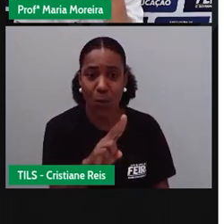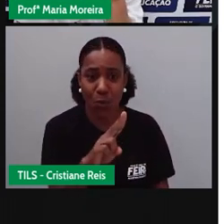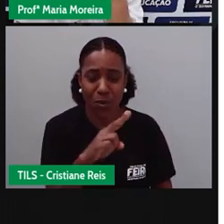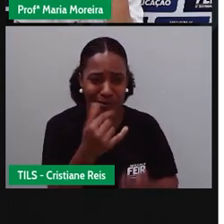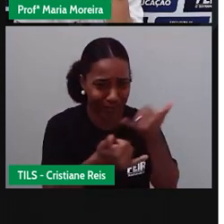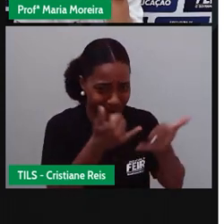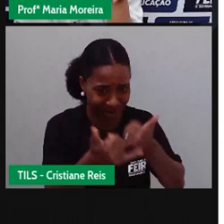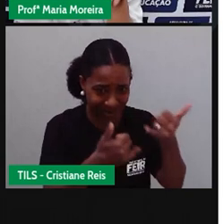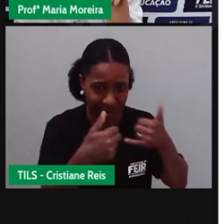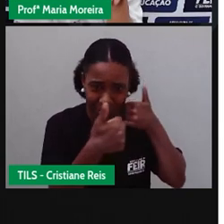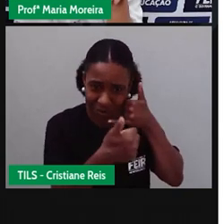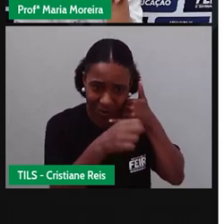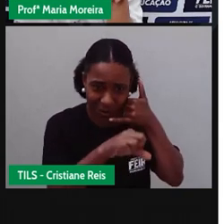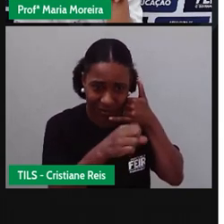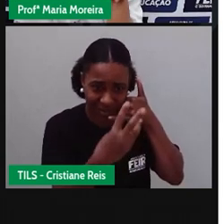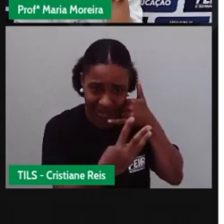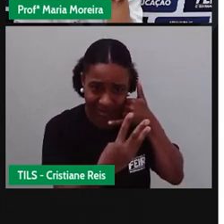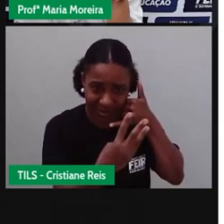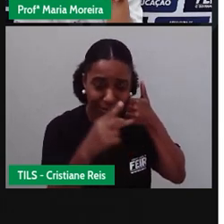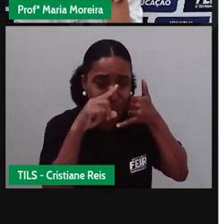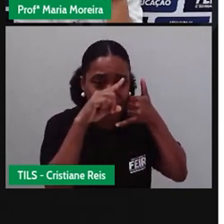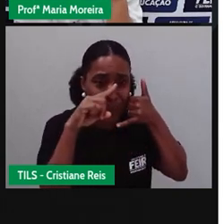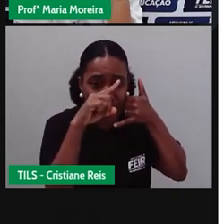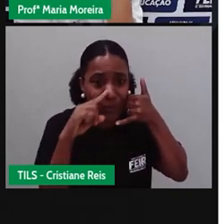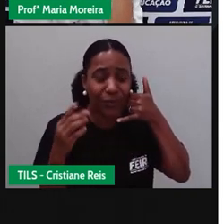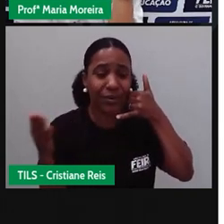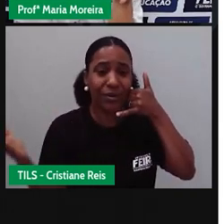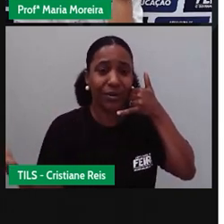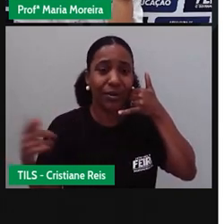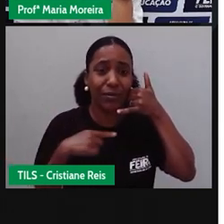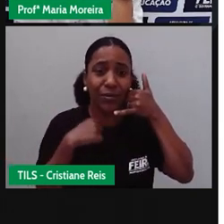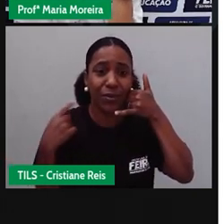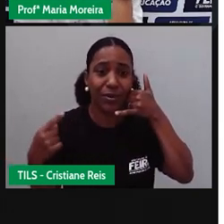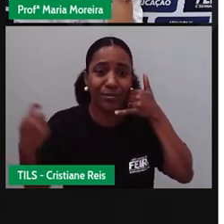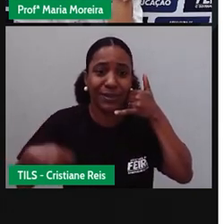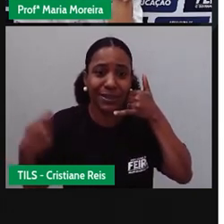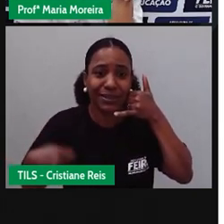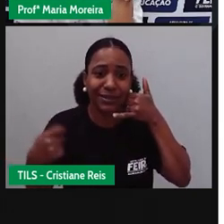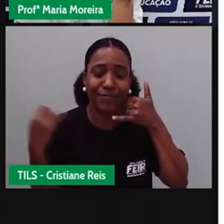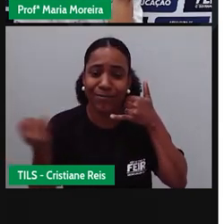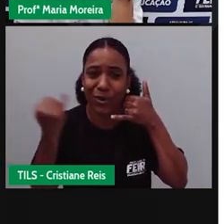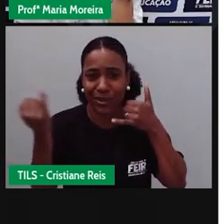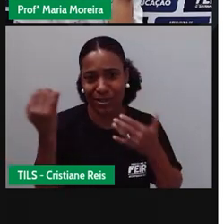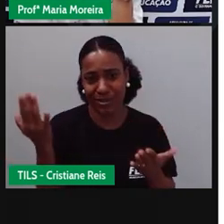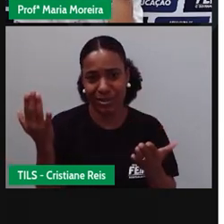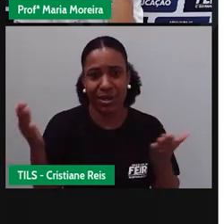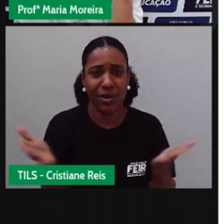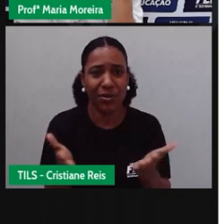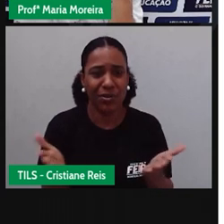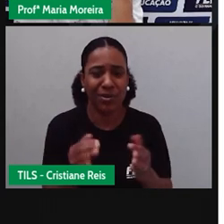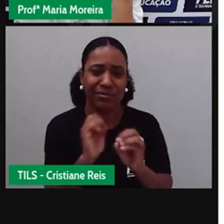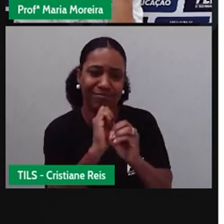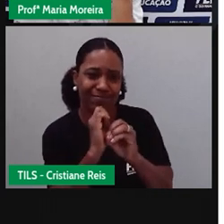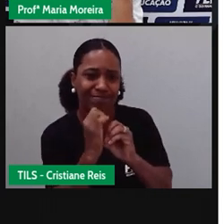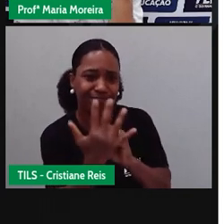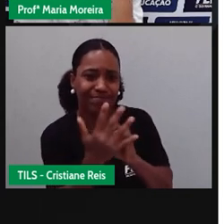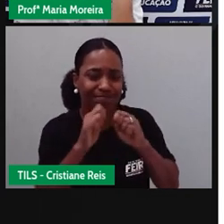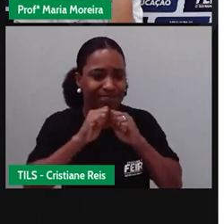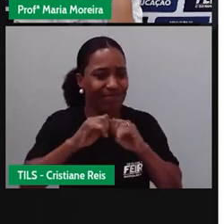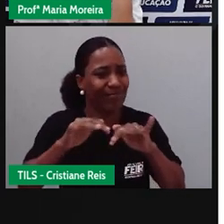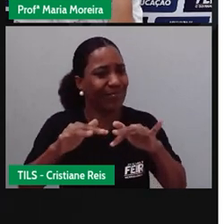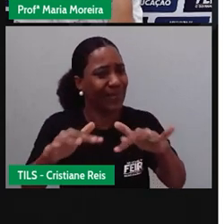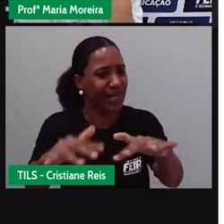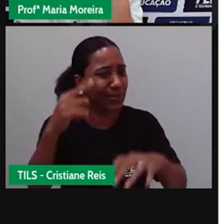Vidas em risco. E num momento tão delicado, gente, como esse que a gente está vivendo, será que é o certo?